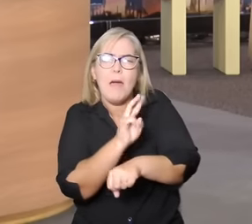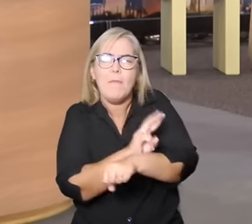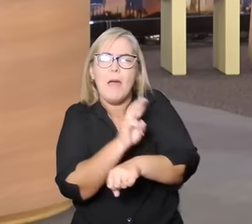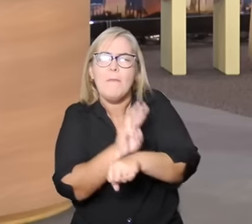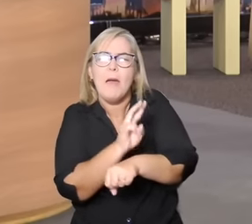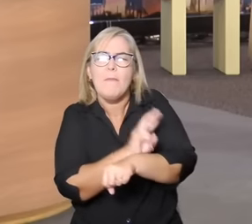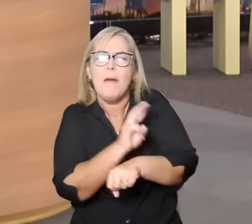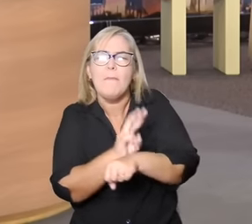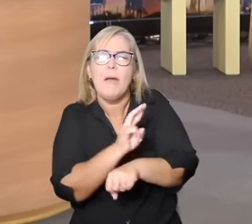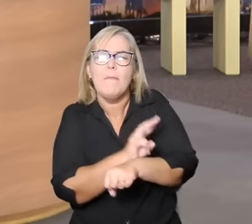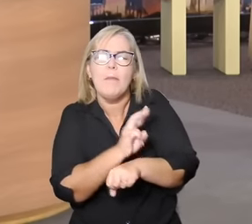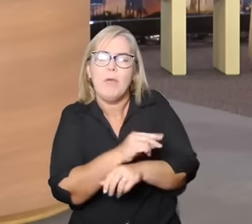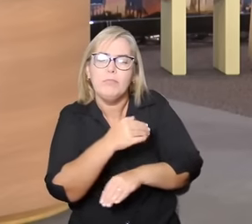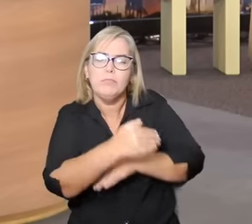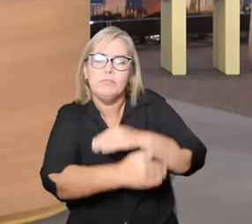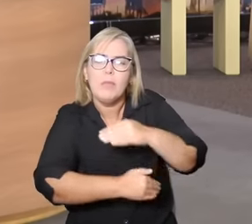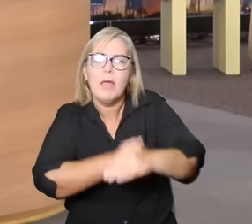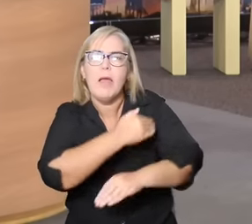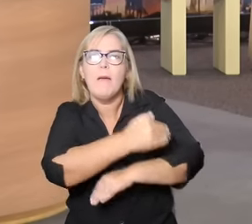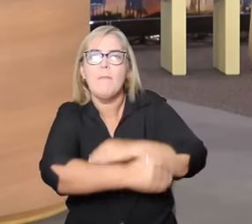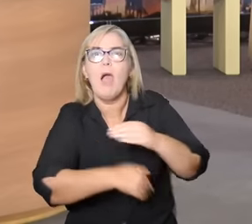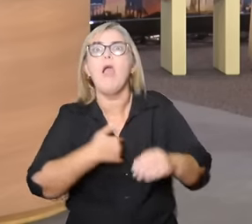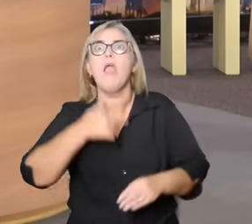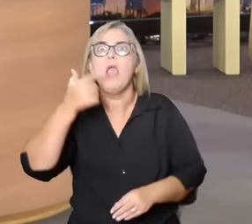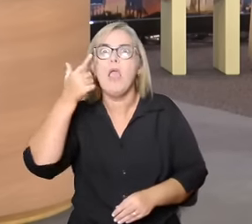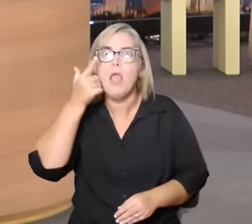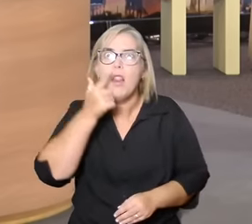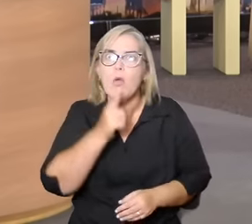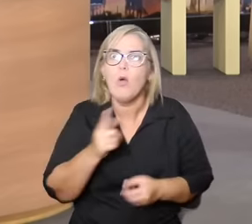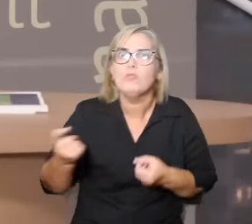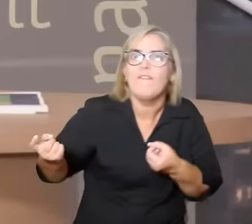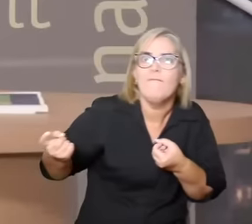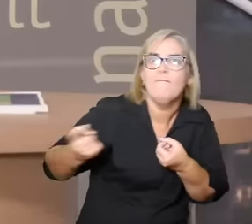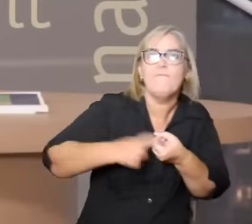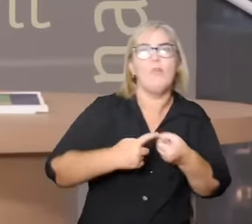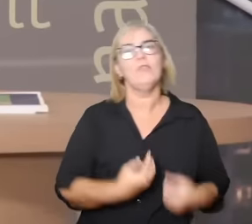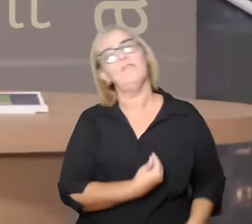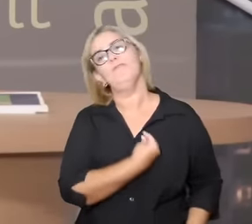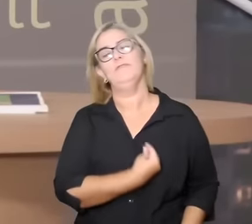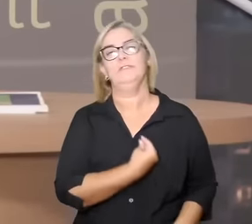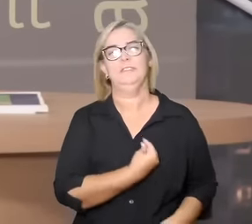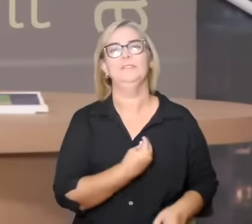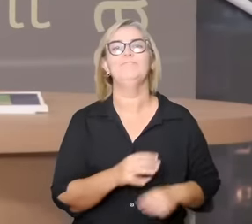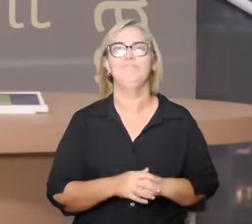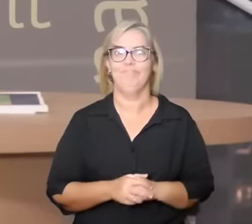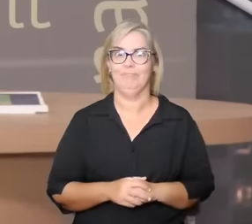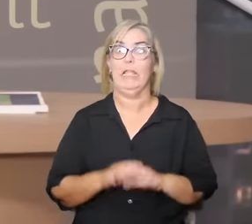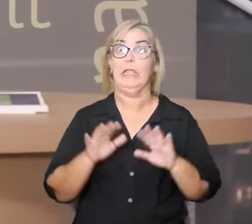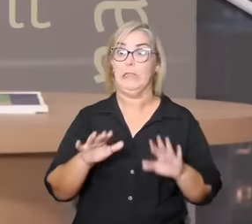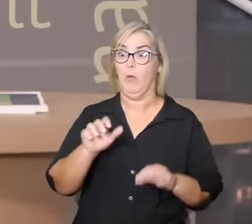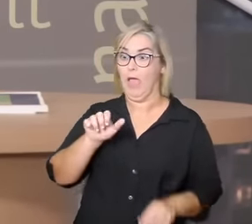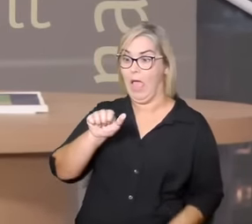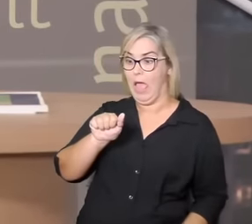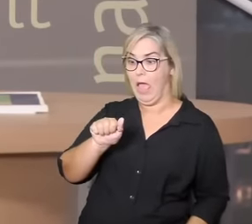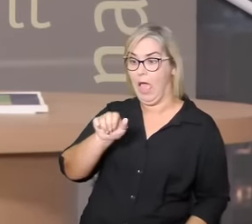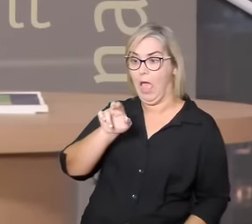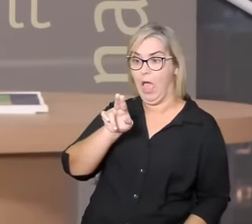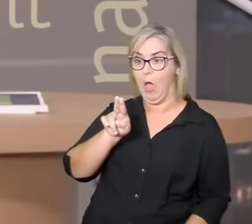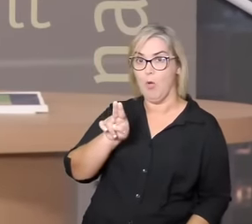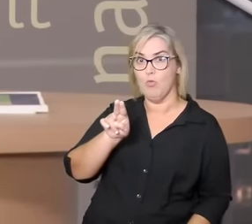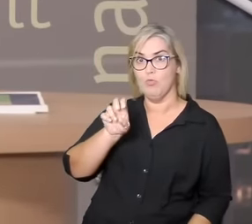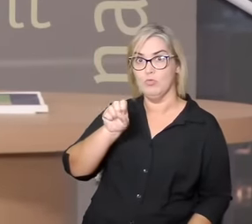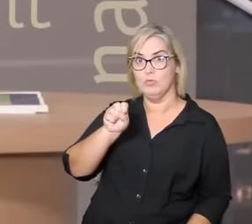transforma e faz com que ele possa renascer, ele volta à vida. Então, Al-Sar, que tinha sido cortado,